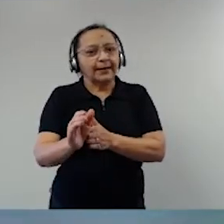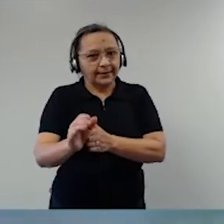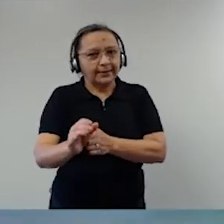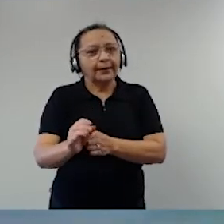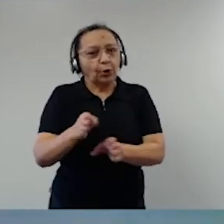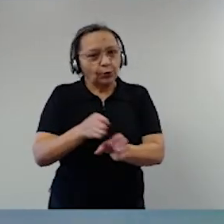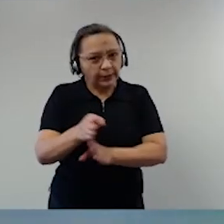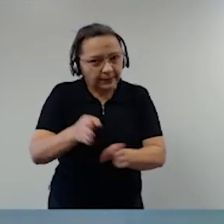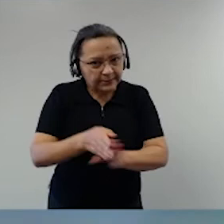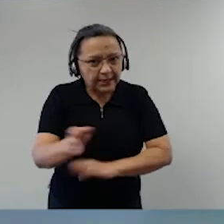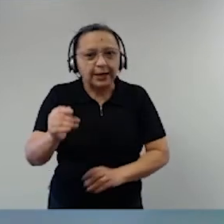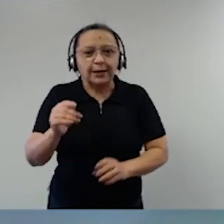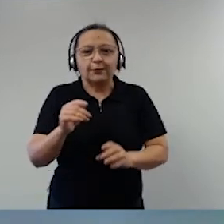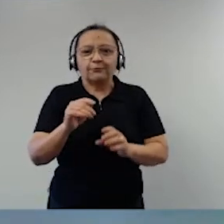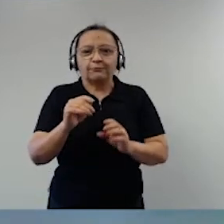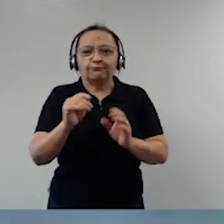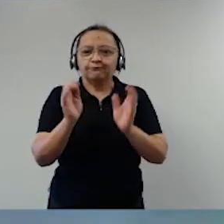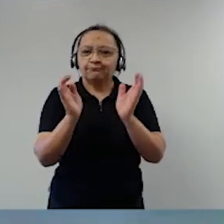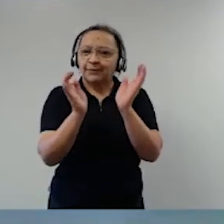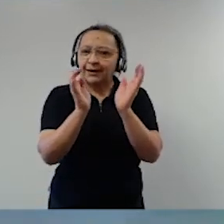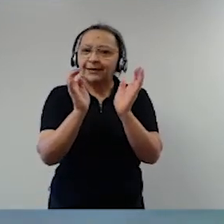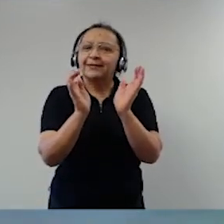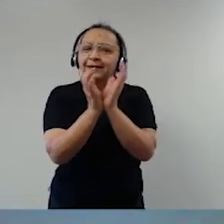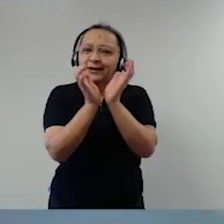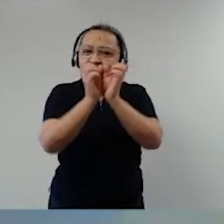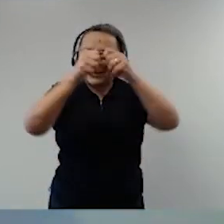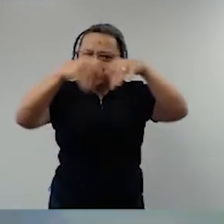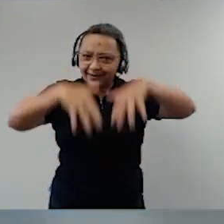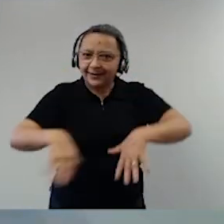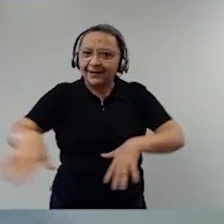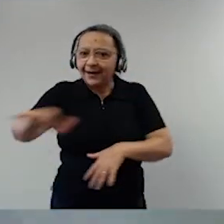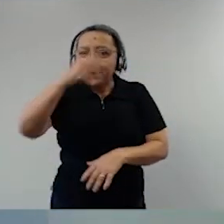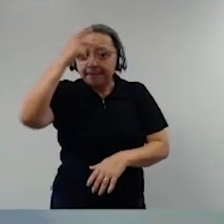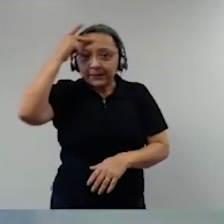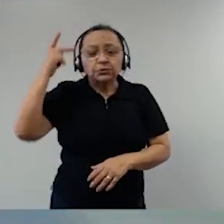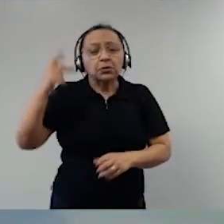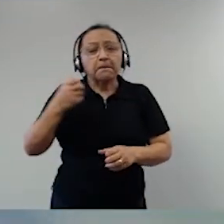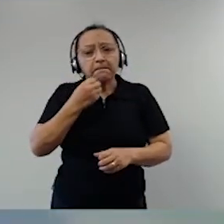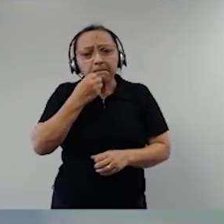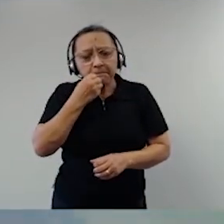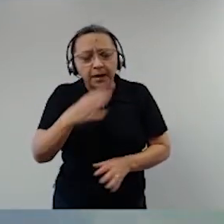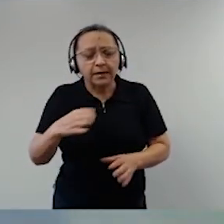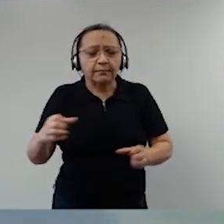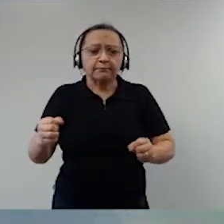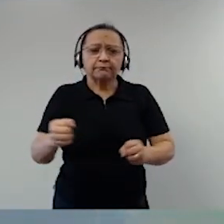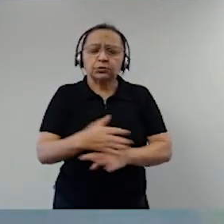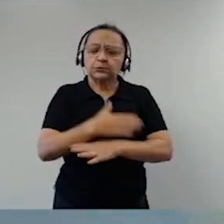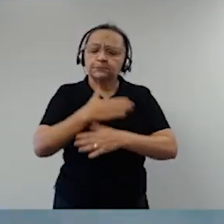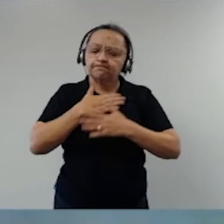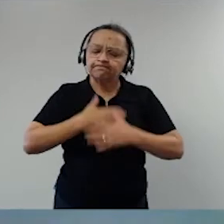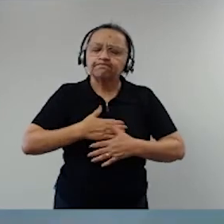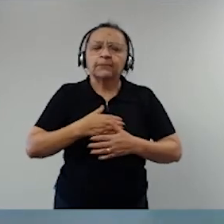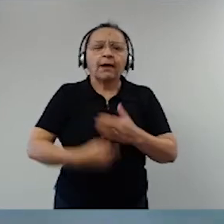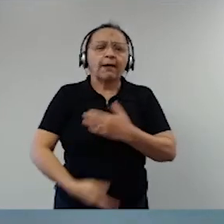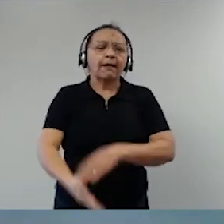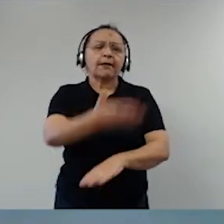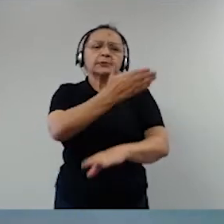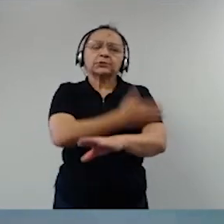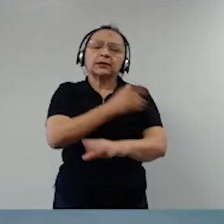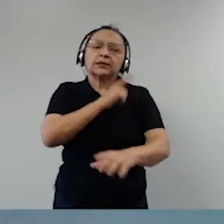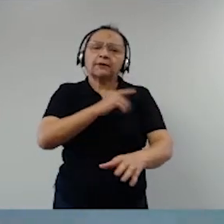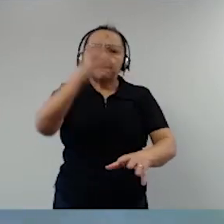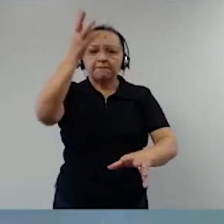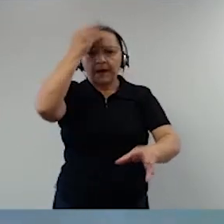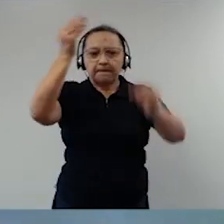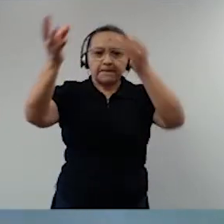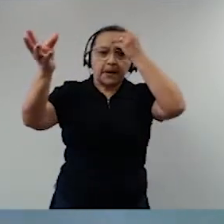orientação dos comandantes, que são pessoas muito bem preparadas que passam por um processo de avaliação ao longo da carreira. Então,